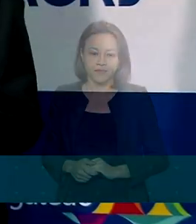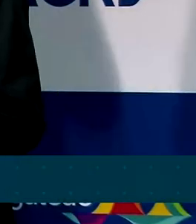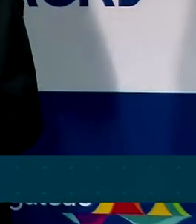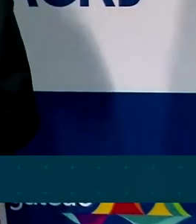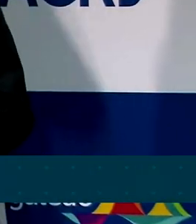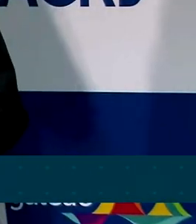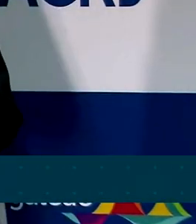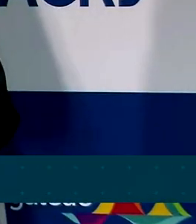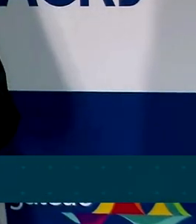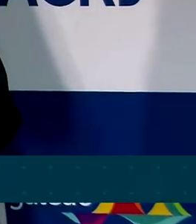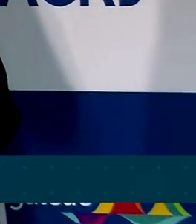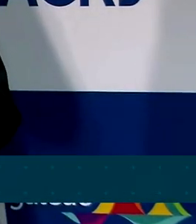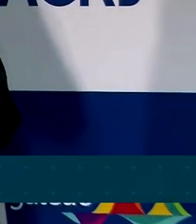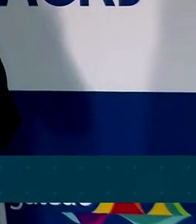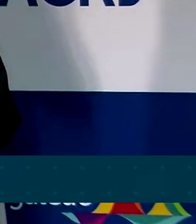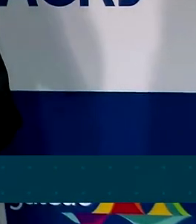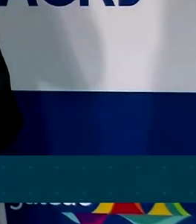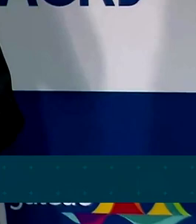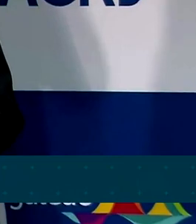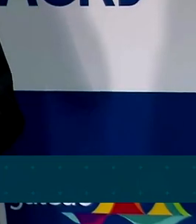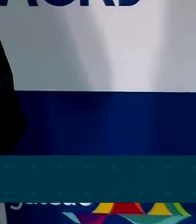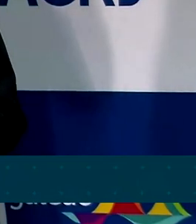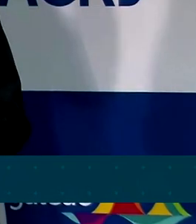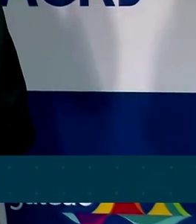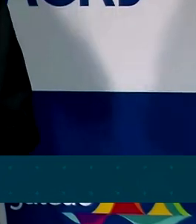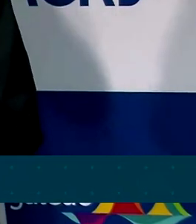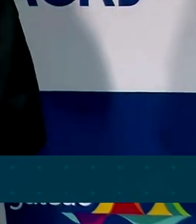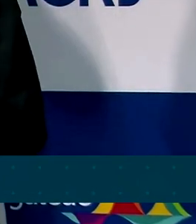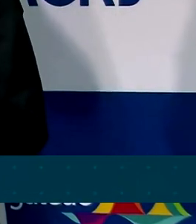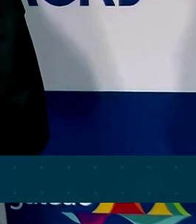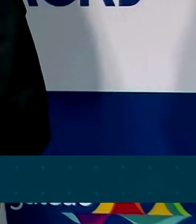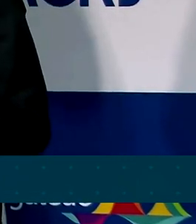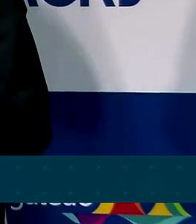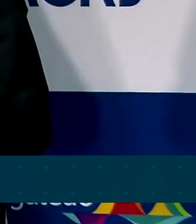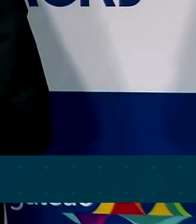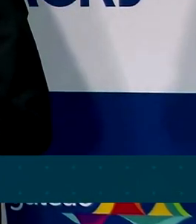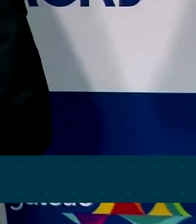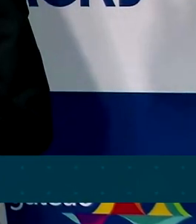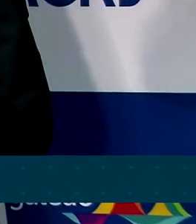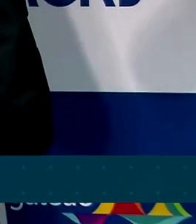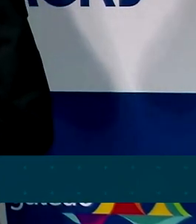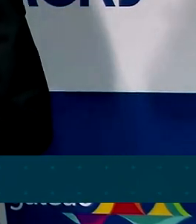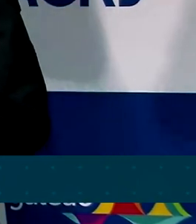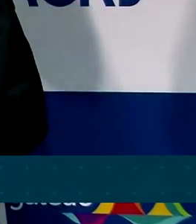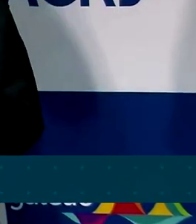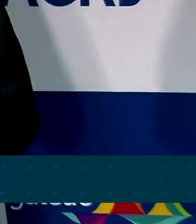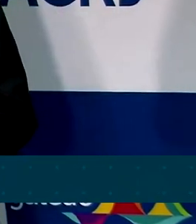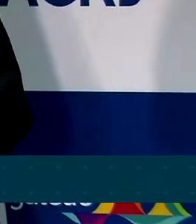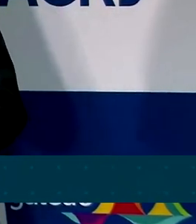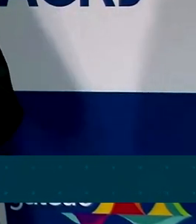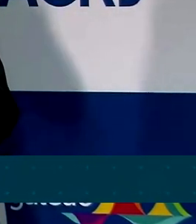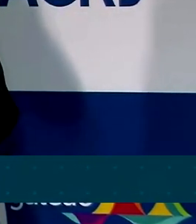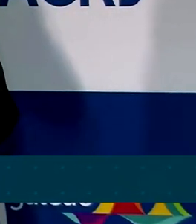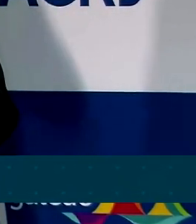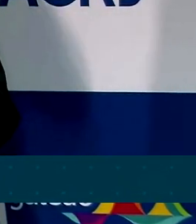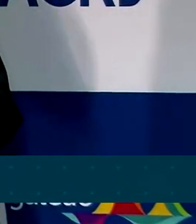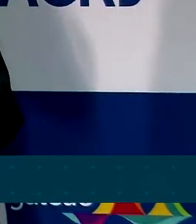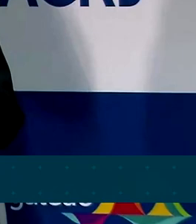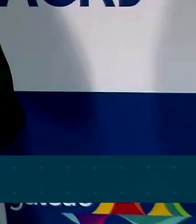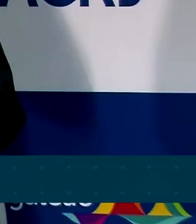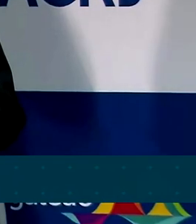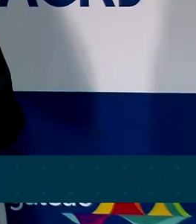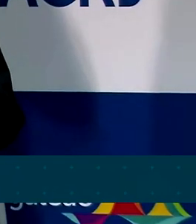Vamos falar também sobre transição energética? O Brasil pode ser o PEP do futuro no tocante de energia,